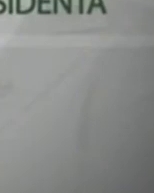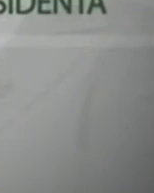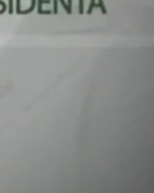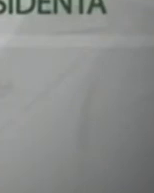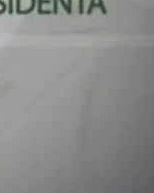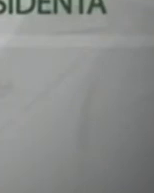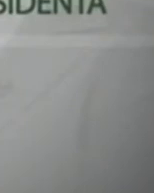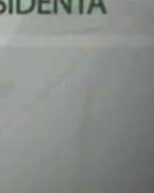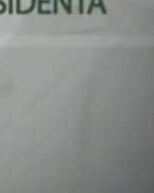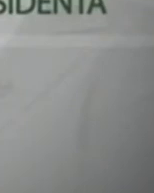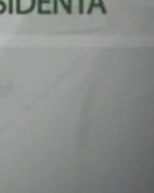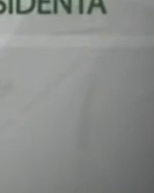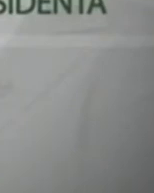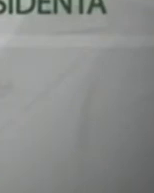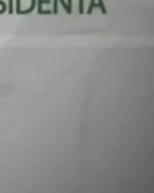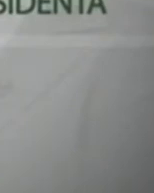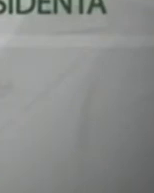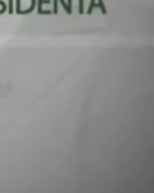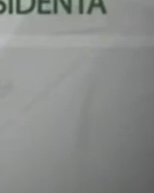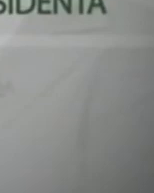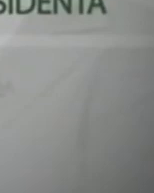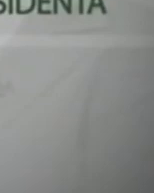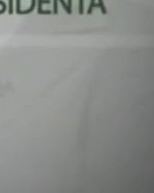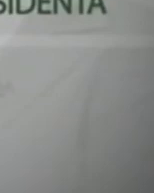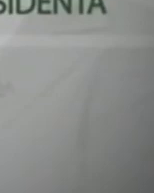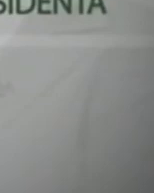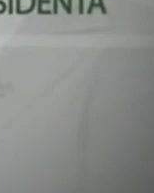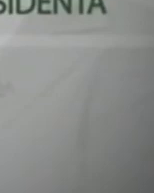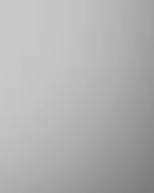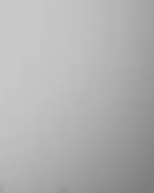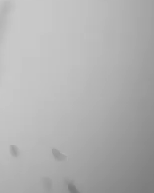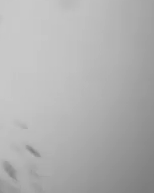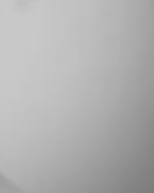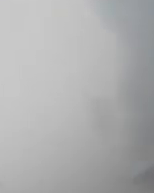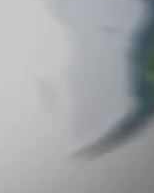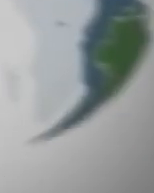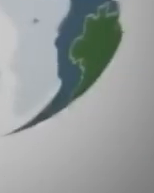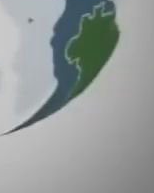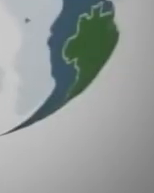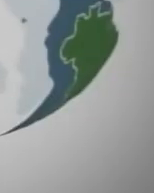continue com a gente NBR a TV do governo federal s